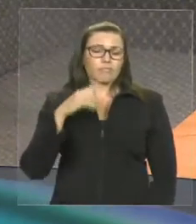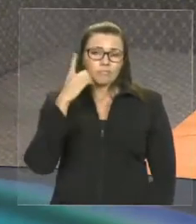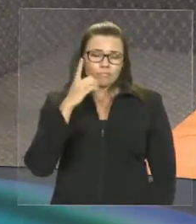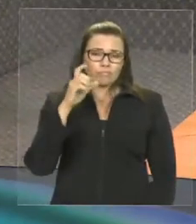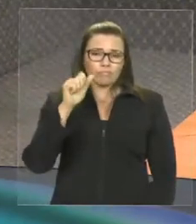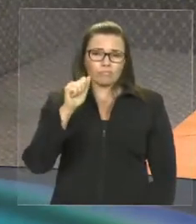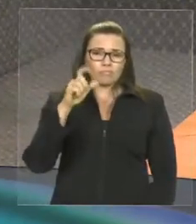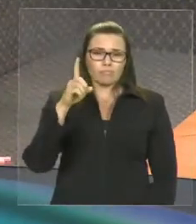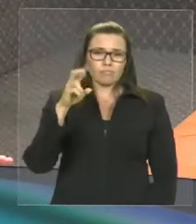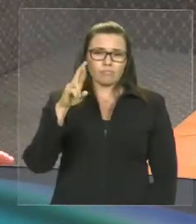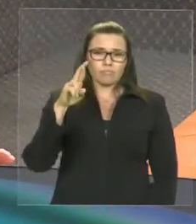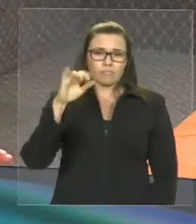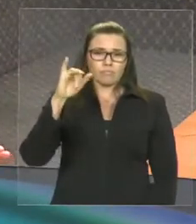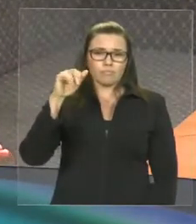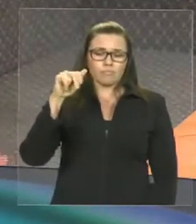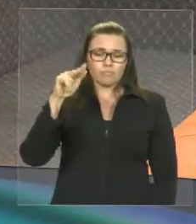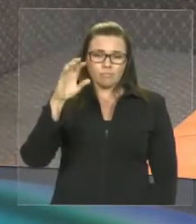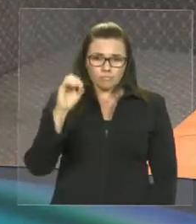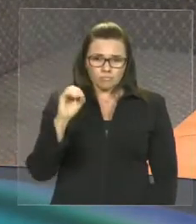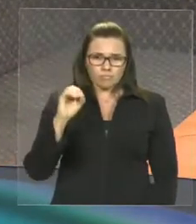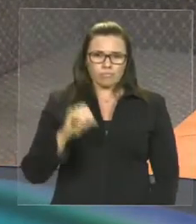dando piti aqui em cima.